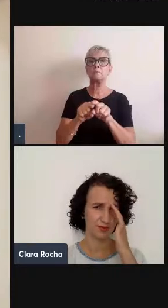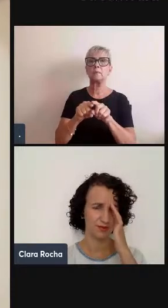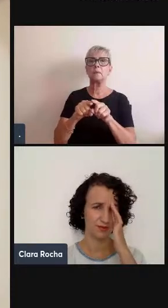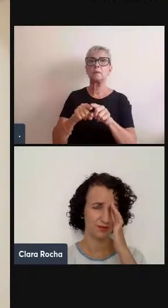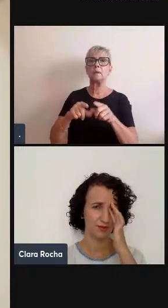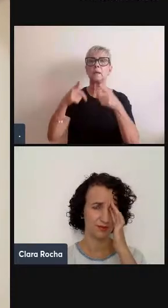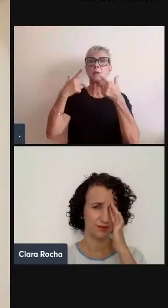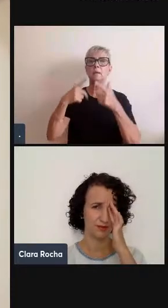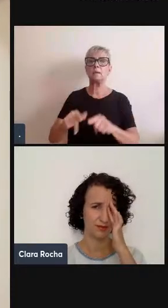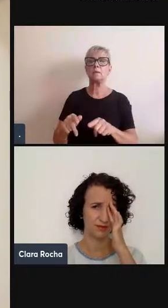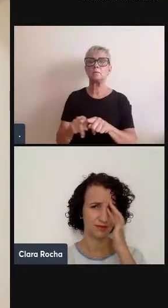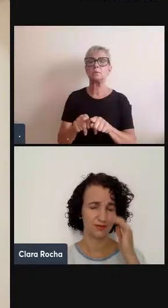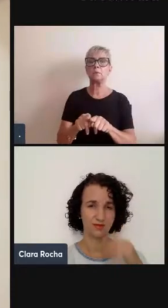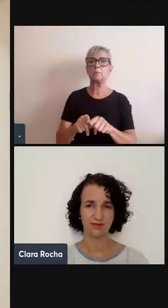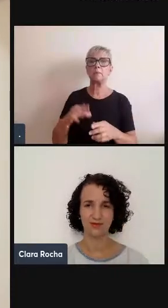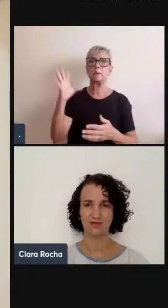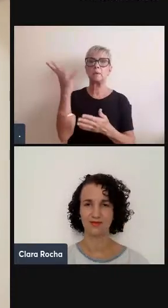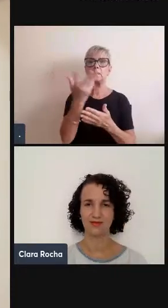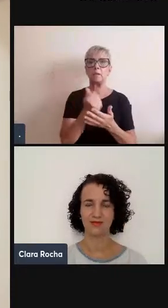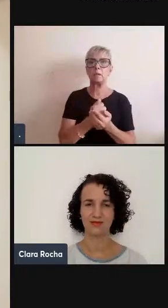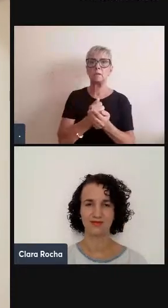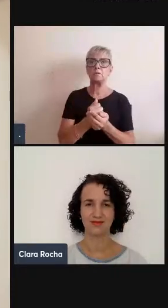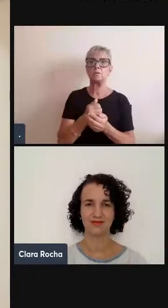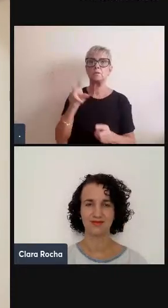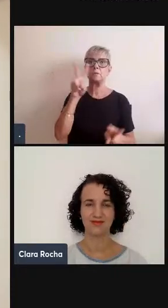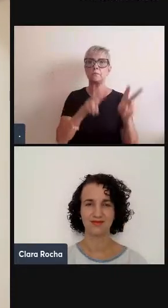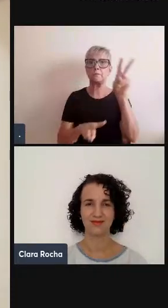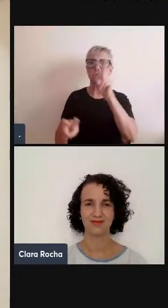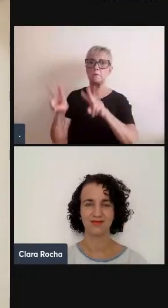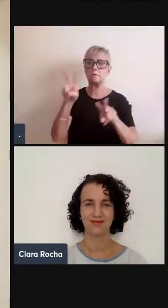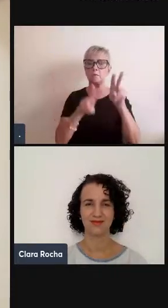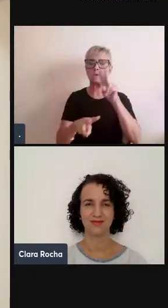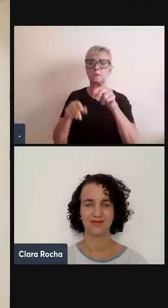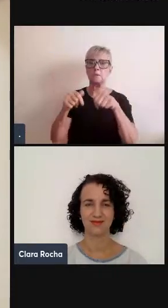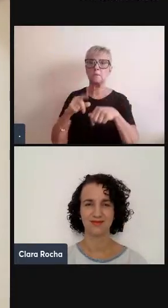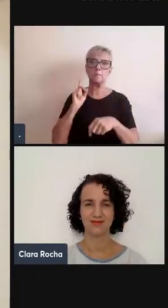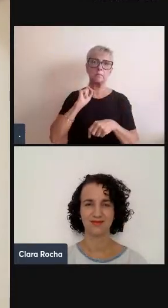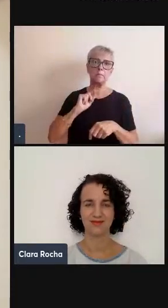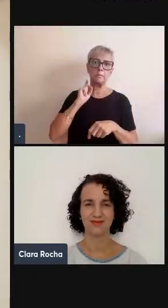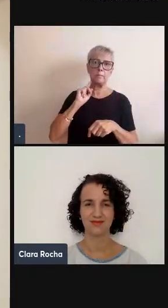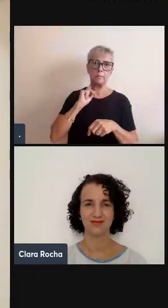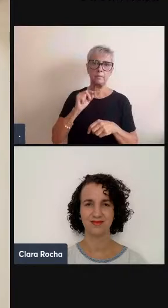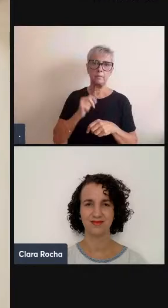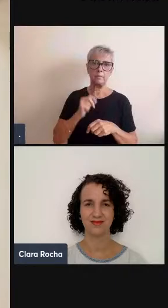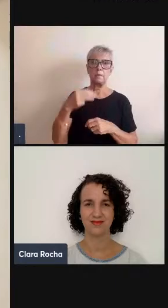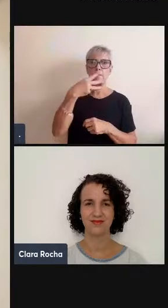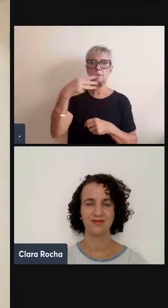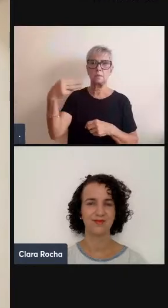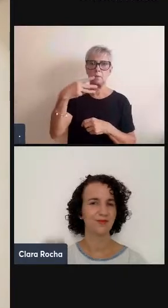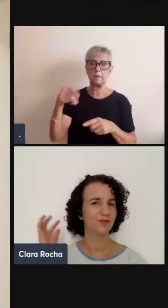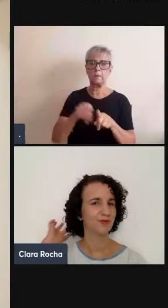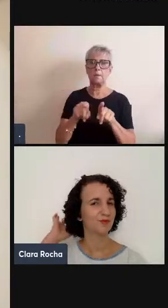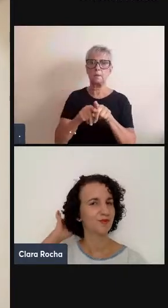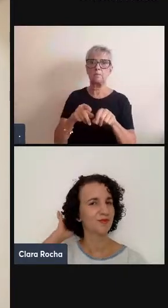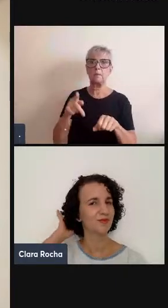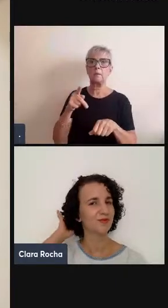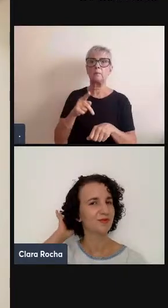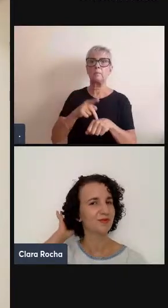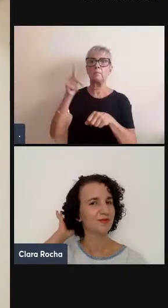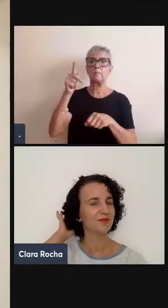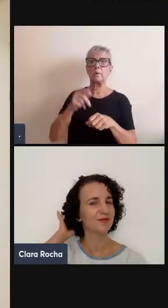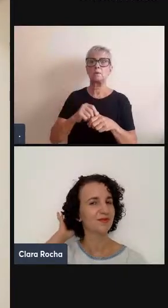visuais na Escola de Design da Universidade do Estado de Minas Gerais, na UENG, e pós-graduada em artes plásticas e